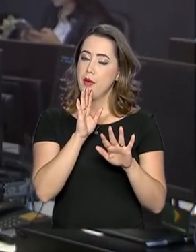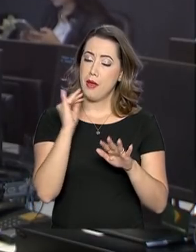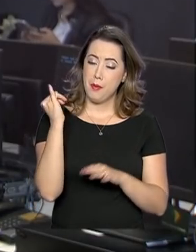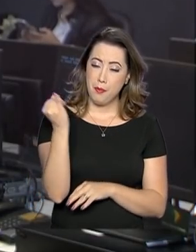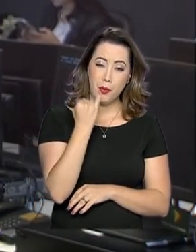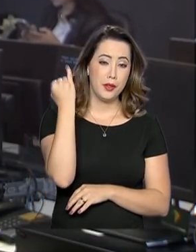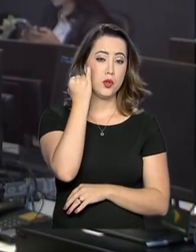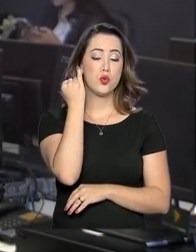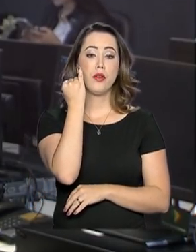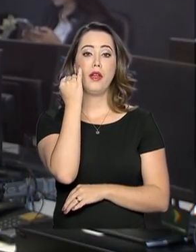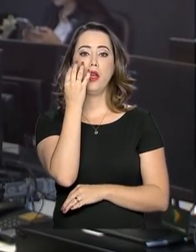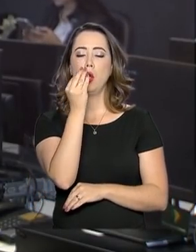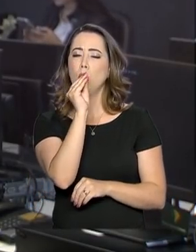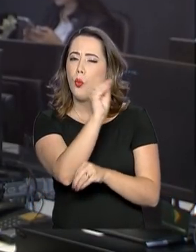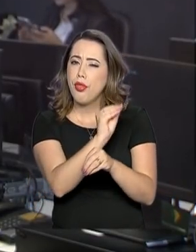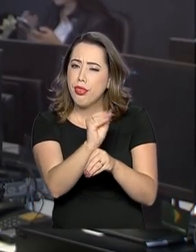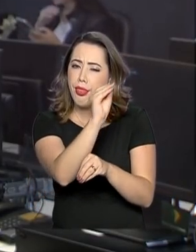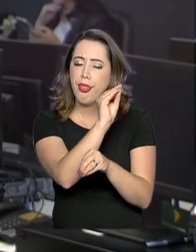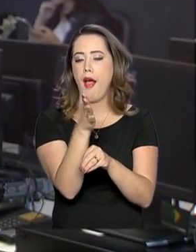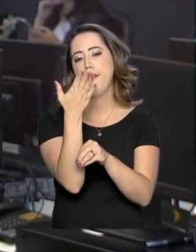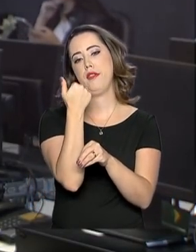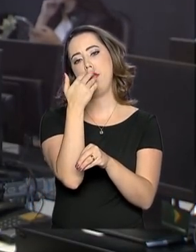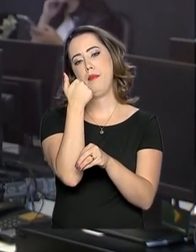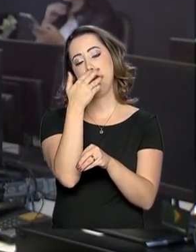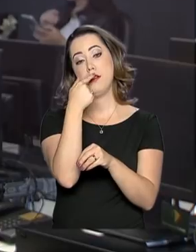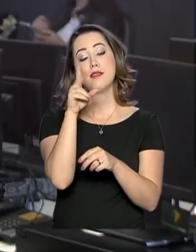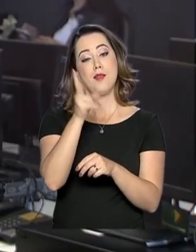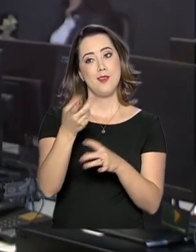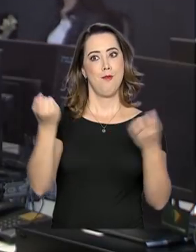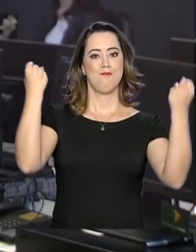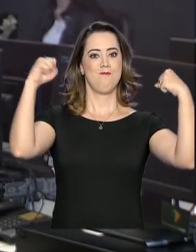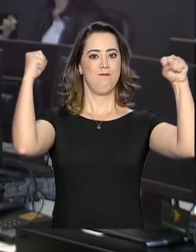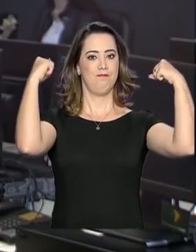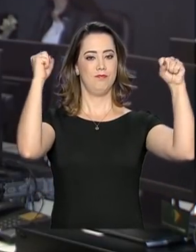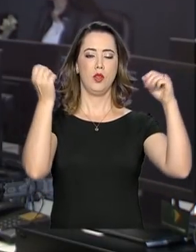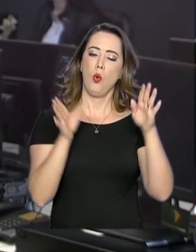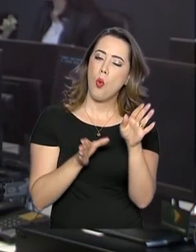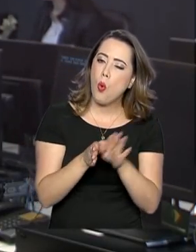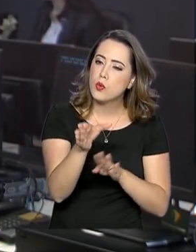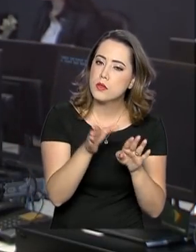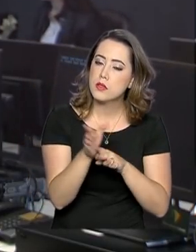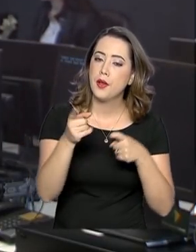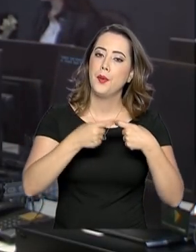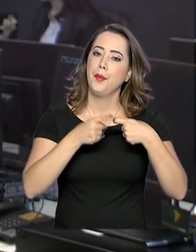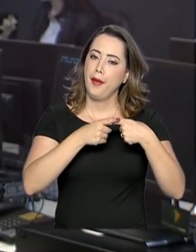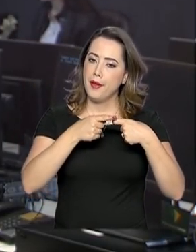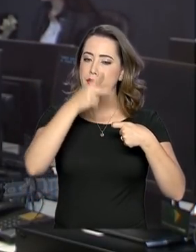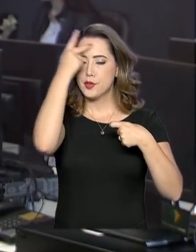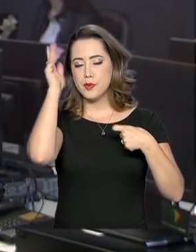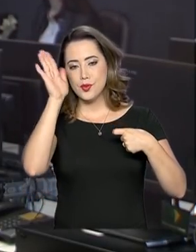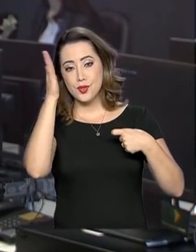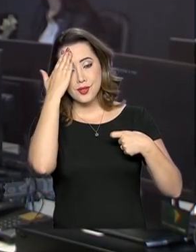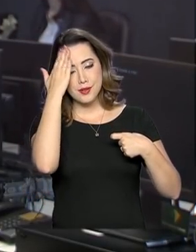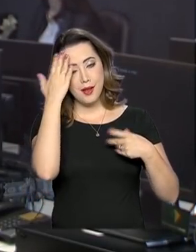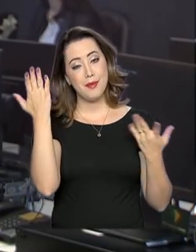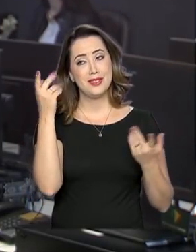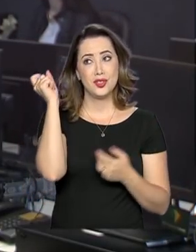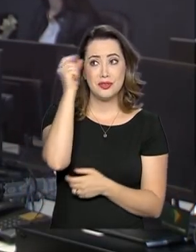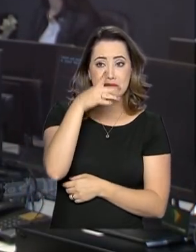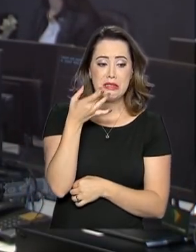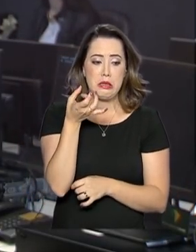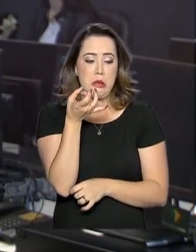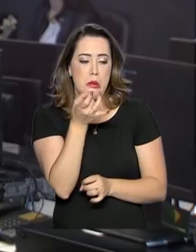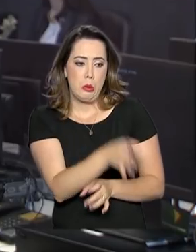regularmente. A recomendação médica é bastante conhecida da população. Difícil é dispensar os doces e